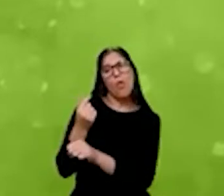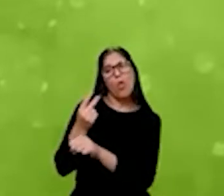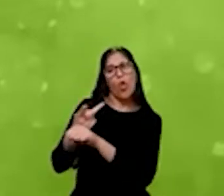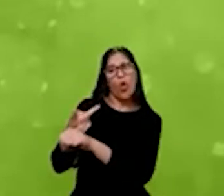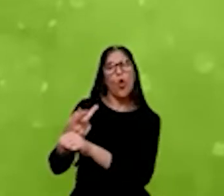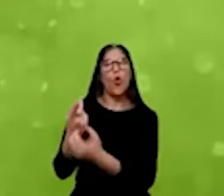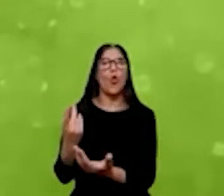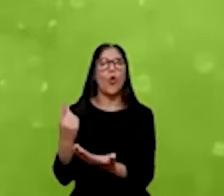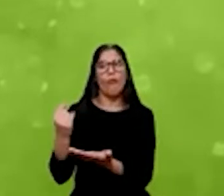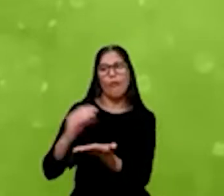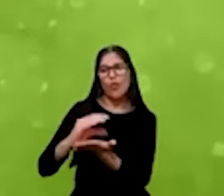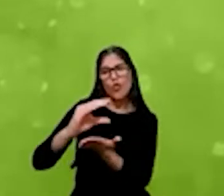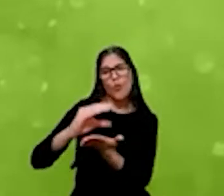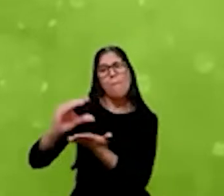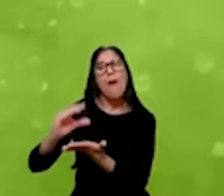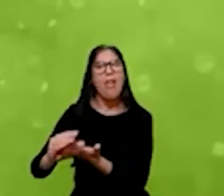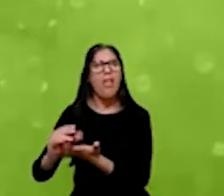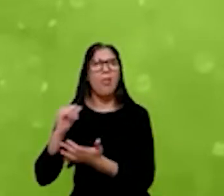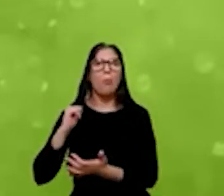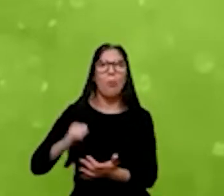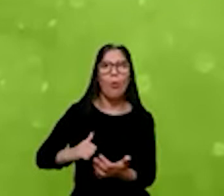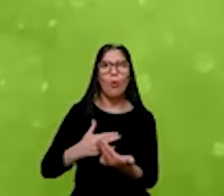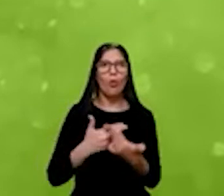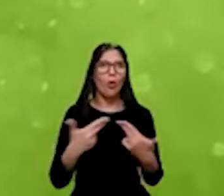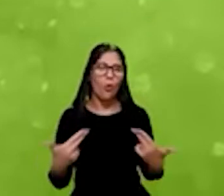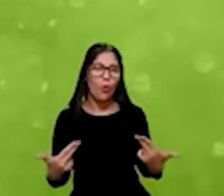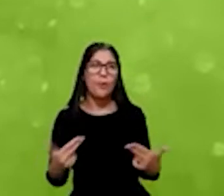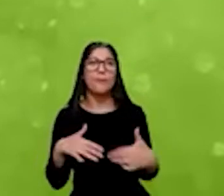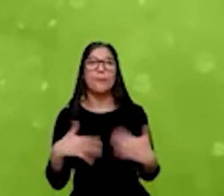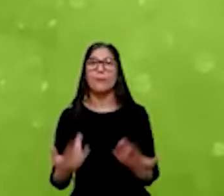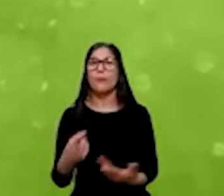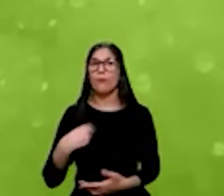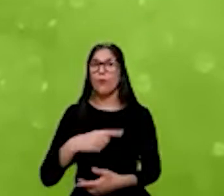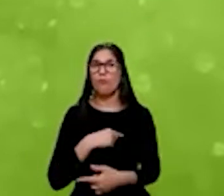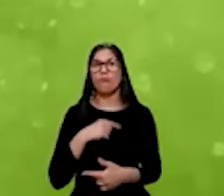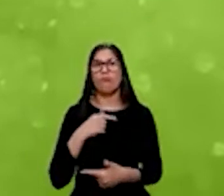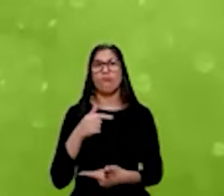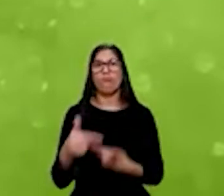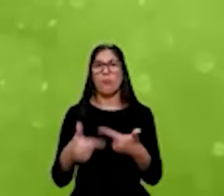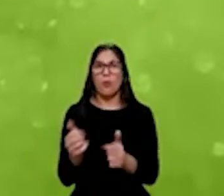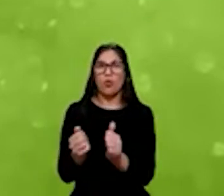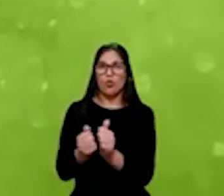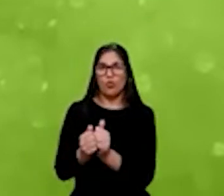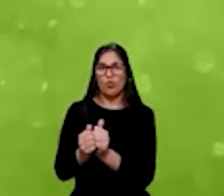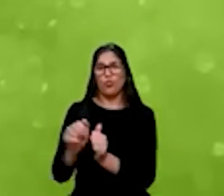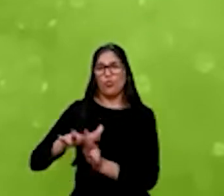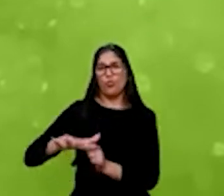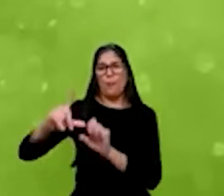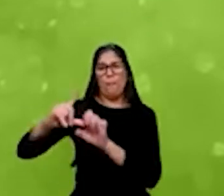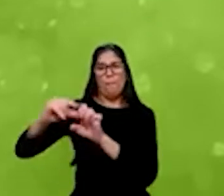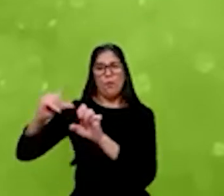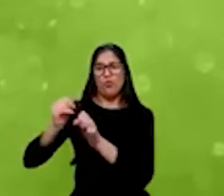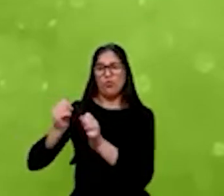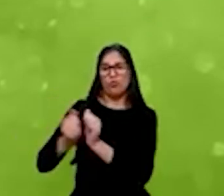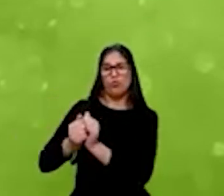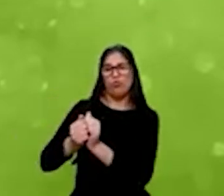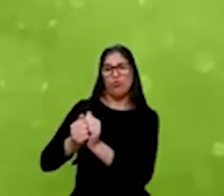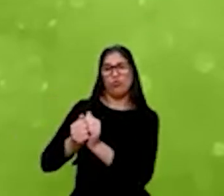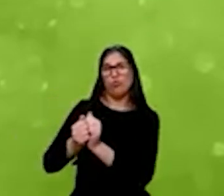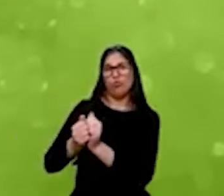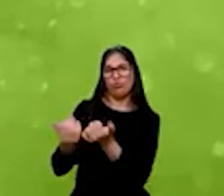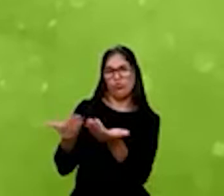IPO. Então, gente atua em todo o ciclo de vida do empreendedor e, mais